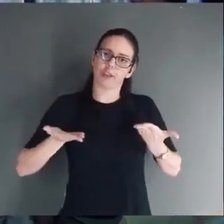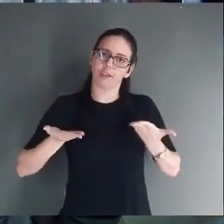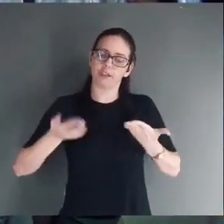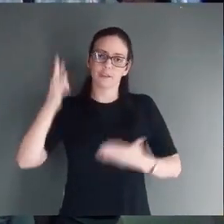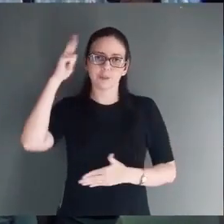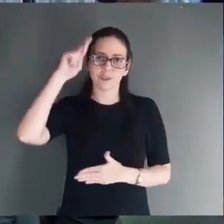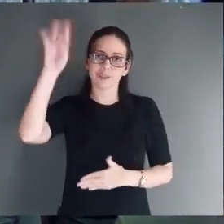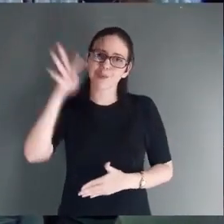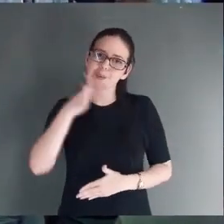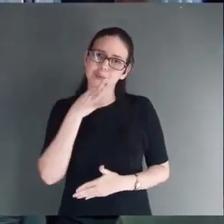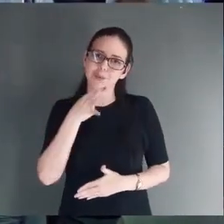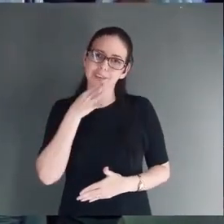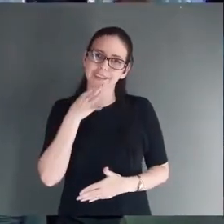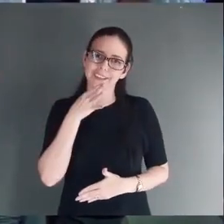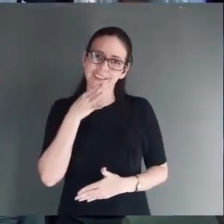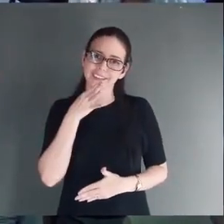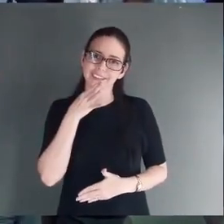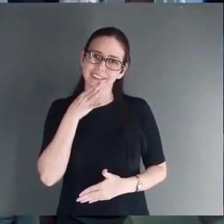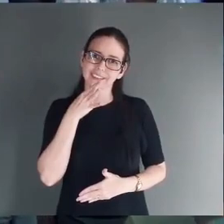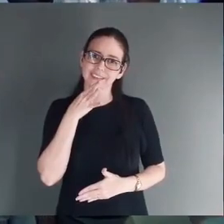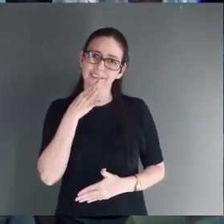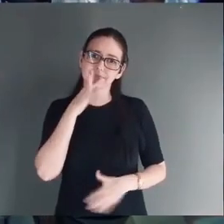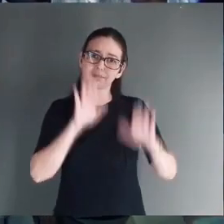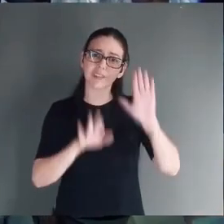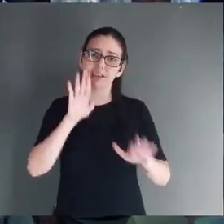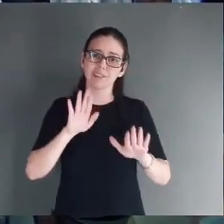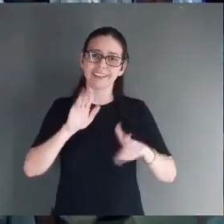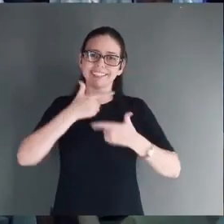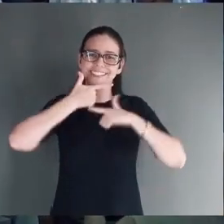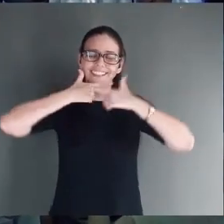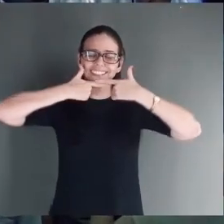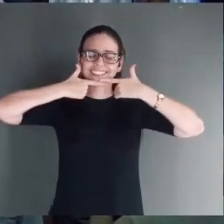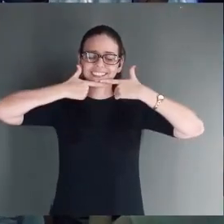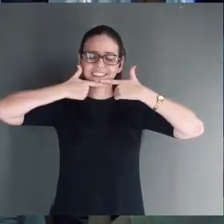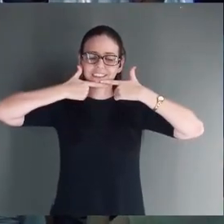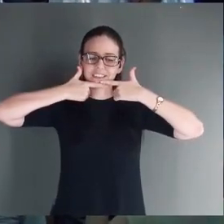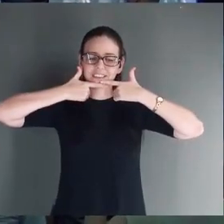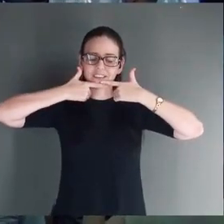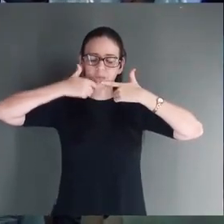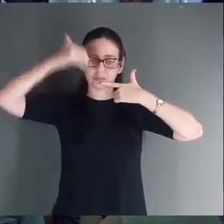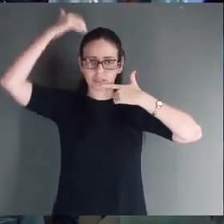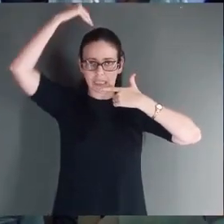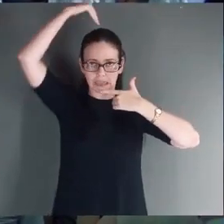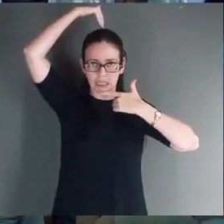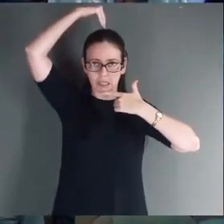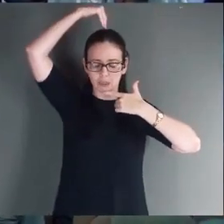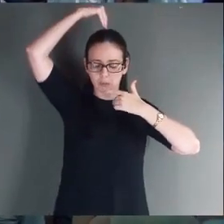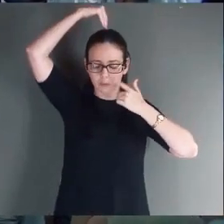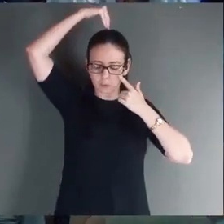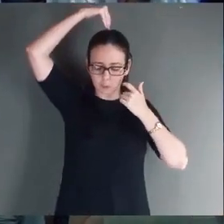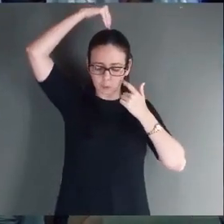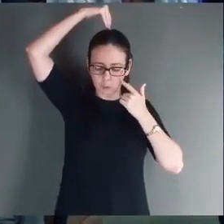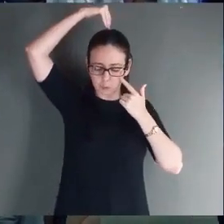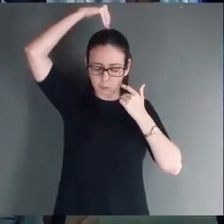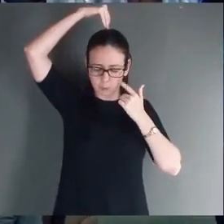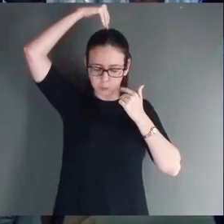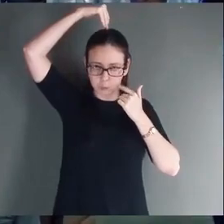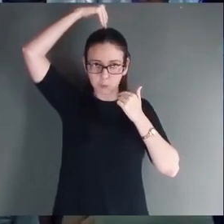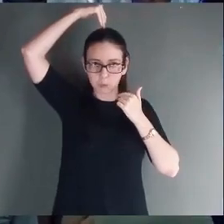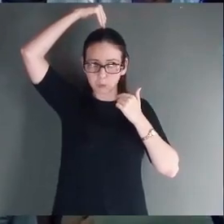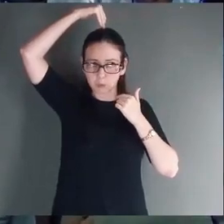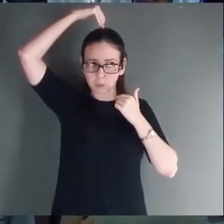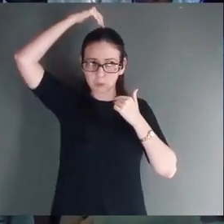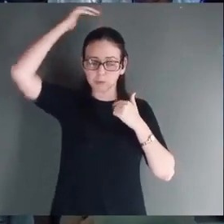O Senhor conhece quando estamos Às vezes rindo Mas chorando por dentro Deus, que o Senhor